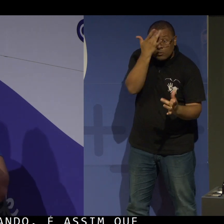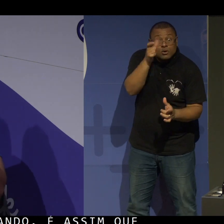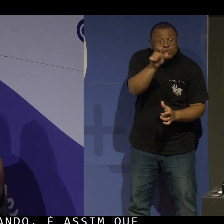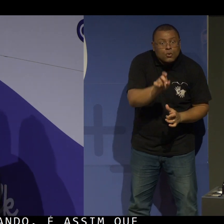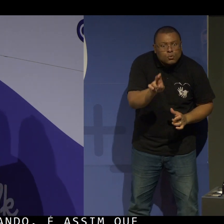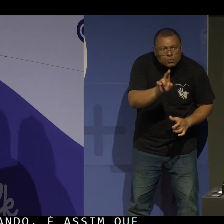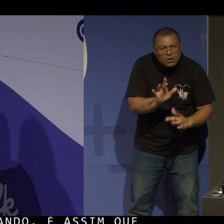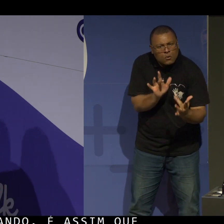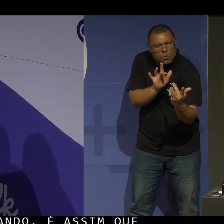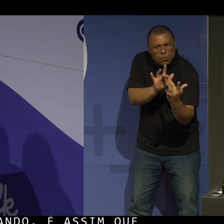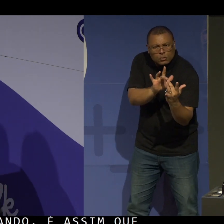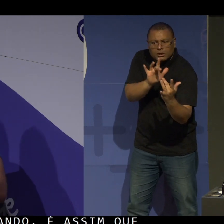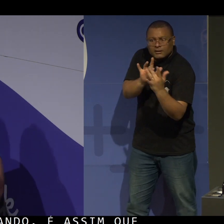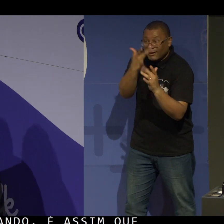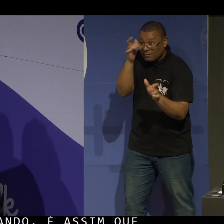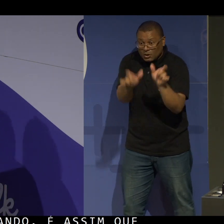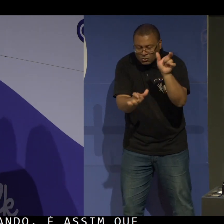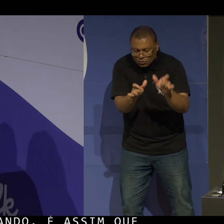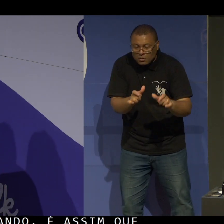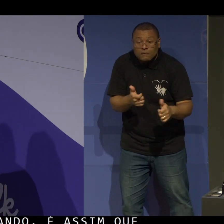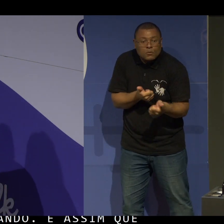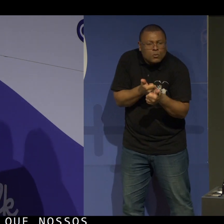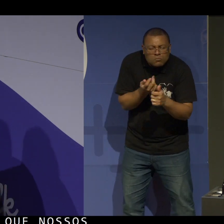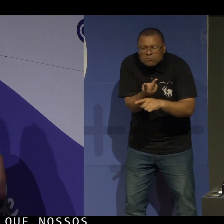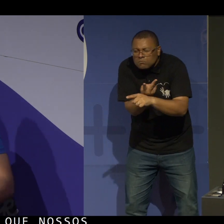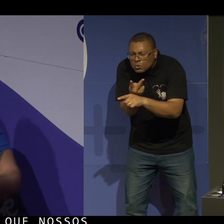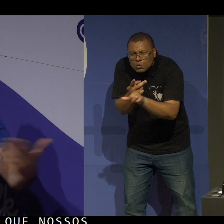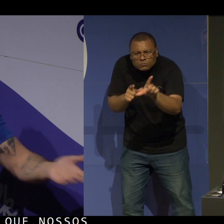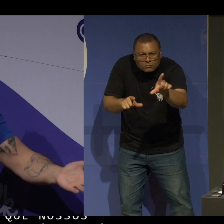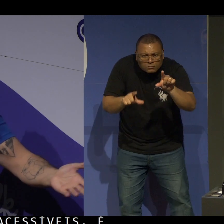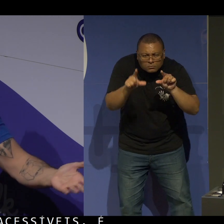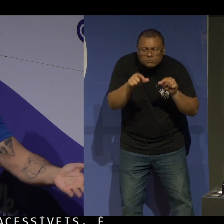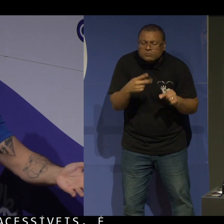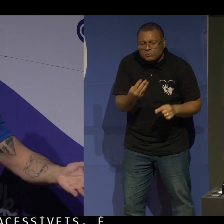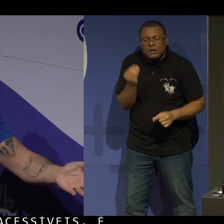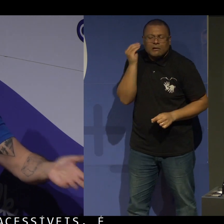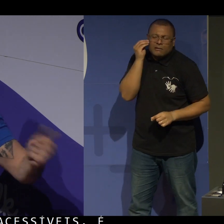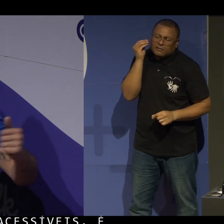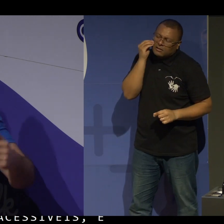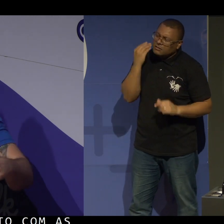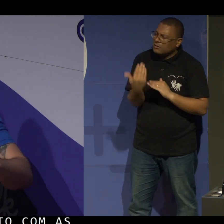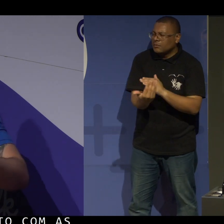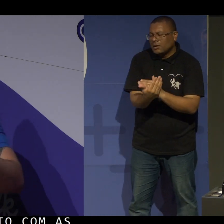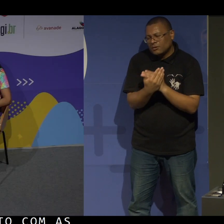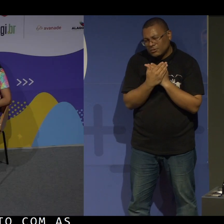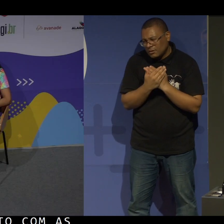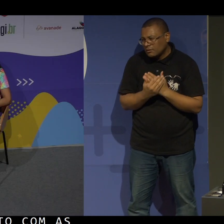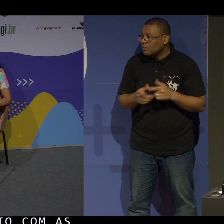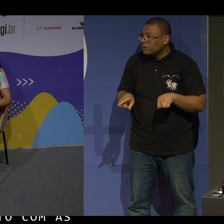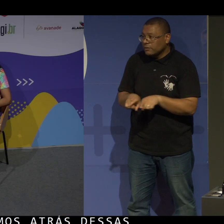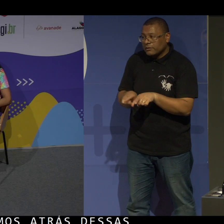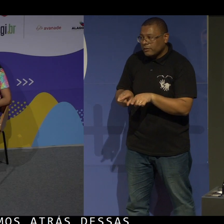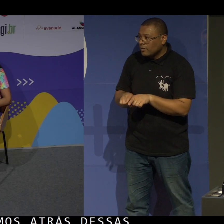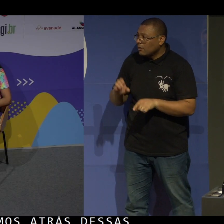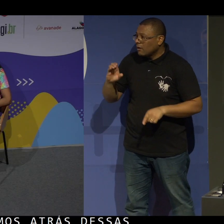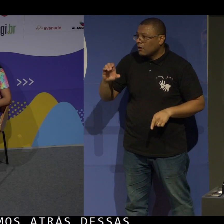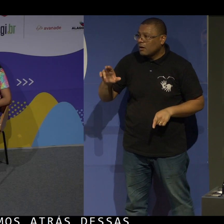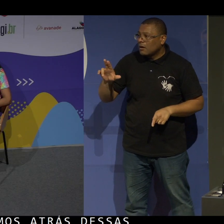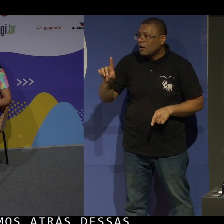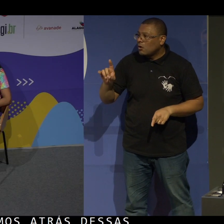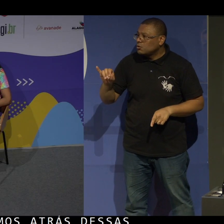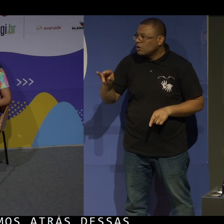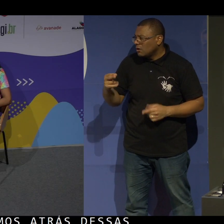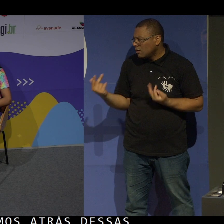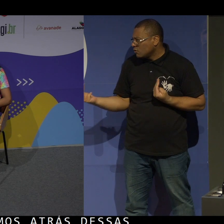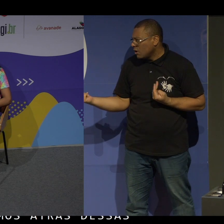o usuário, é sempre em contato com as pessoas. Nós vamos atrás dessas pessoas. Acho que, para a Claudiane, também é o mesmo processo. Nós